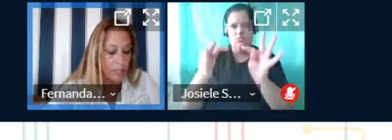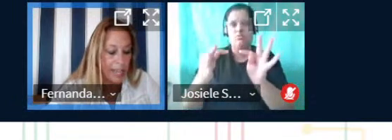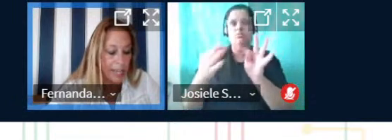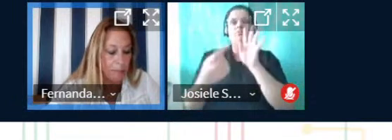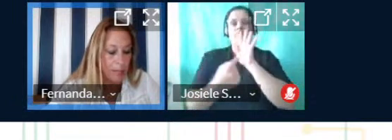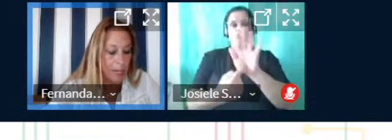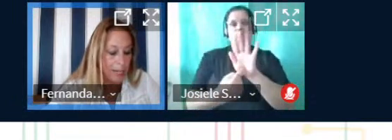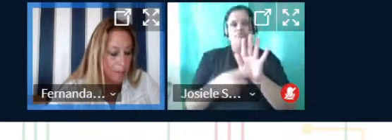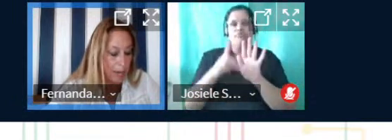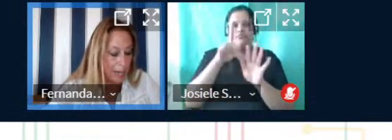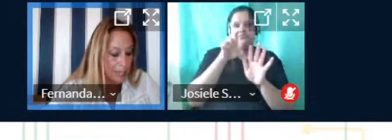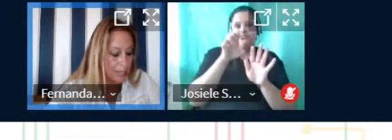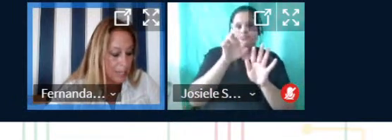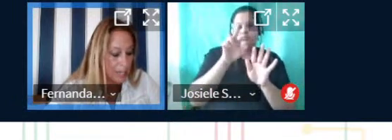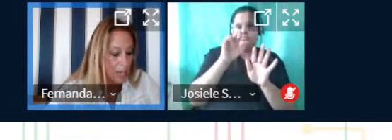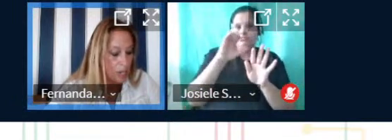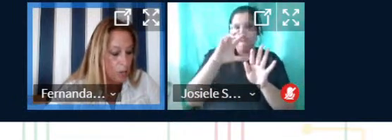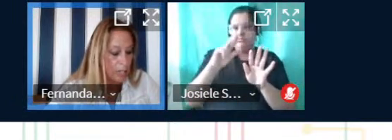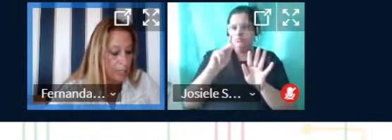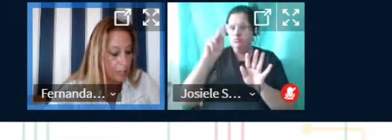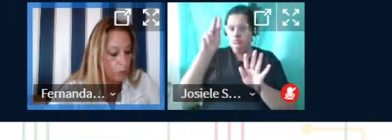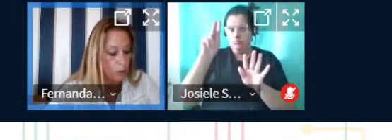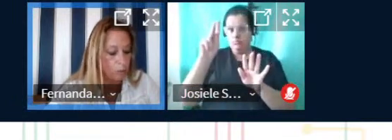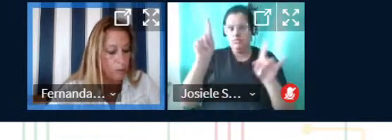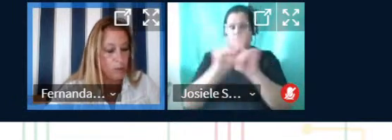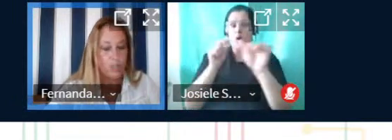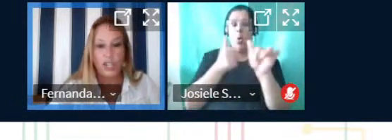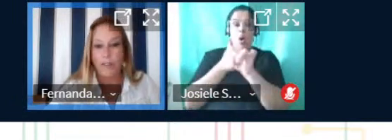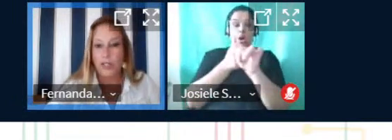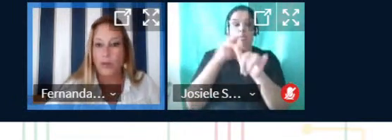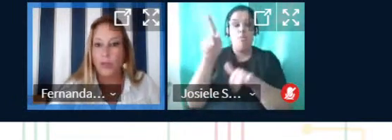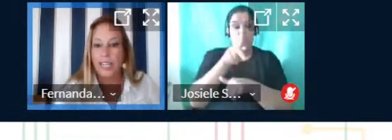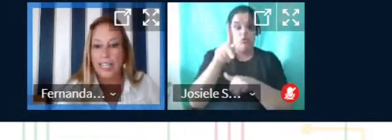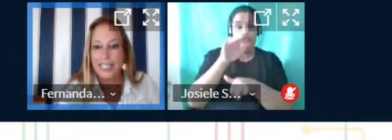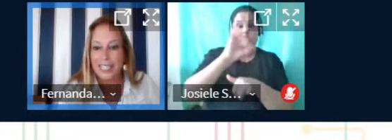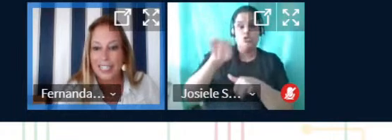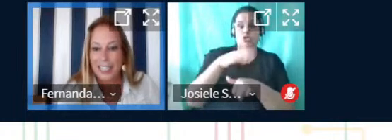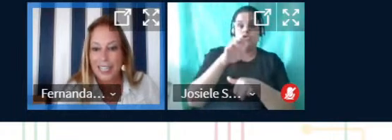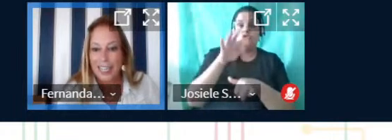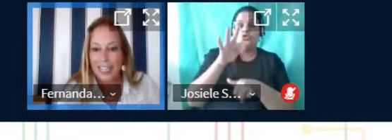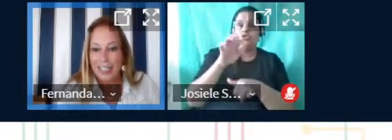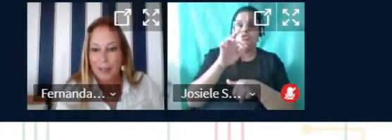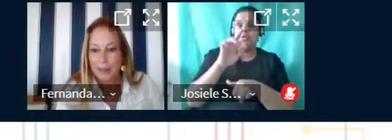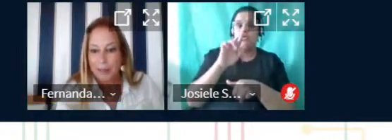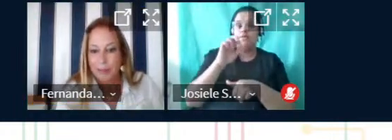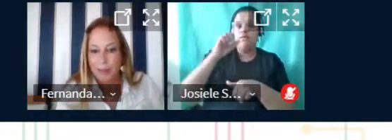apresentador, Dereck Pereira Marques, e orientador, o professor Jefferson Rodrigues.